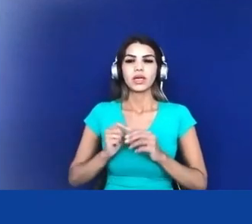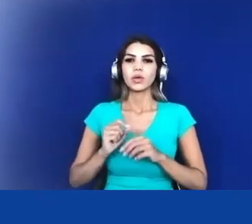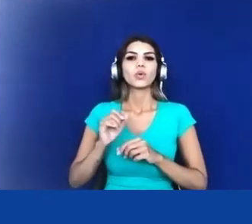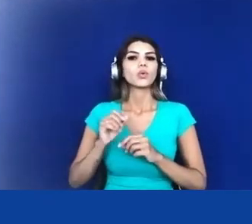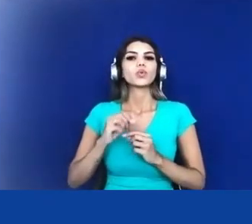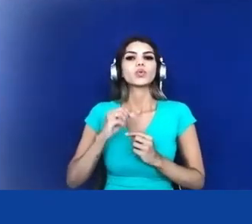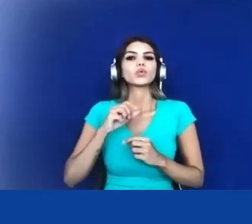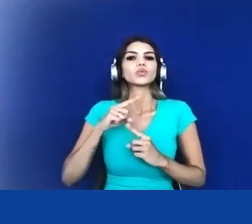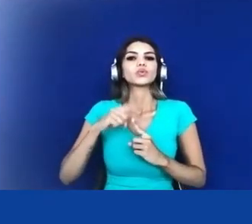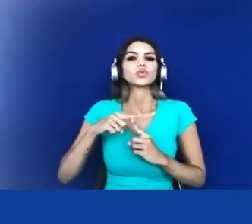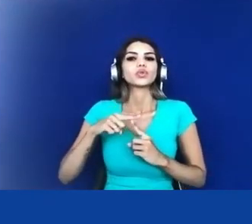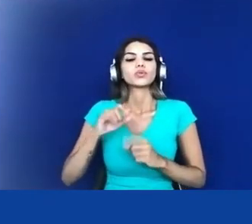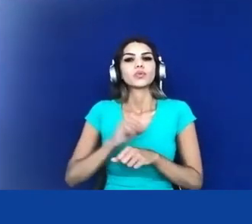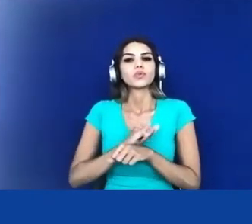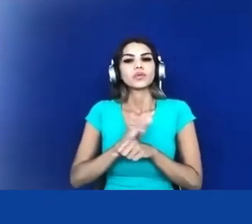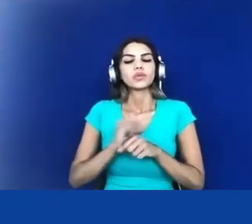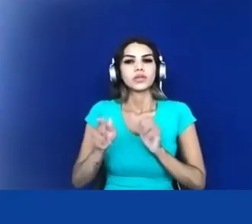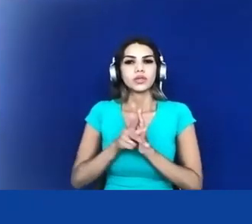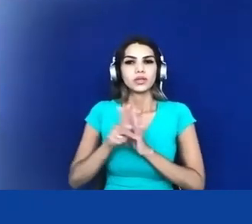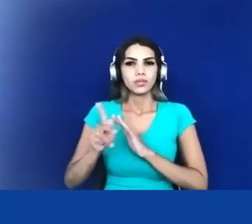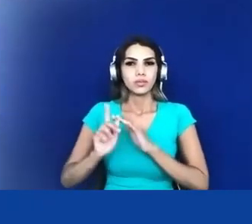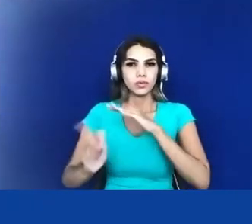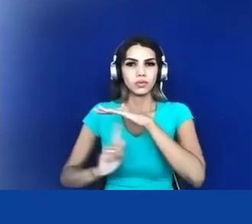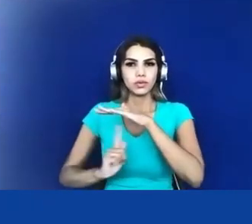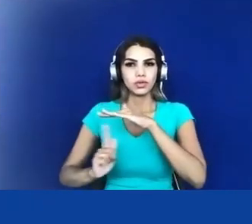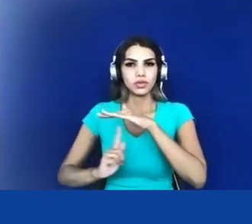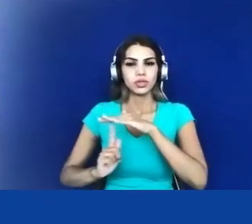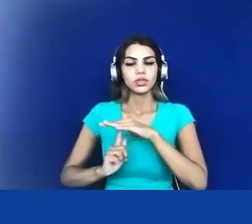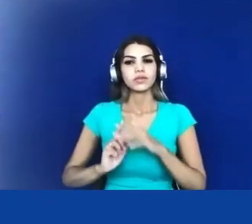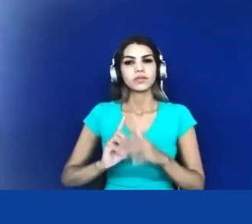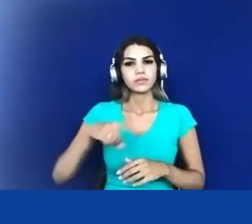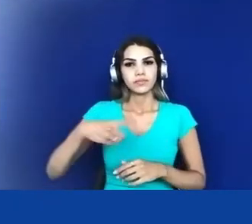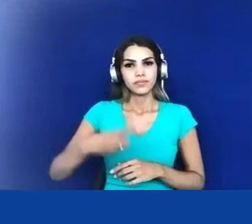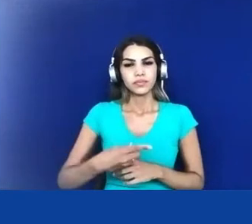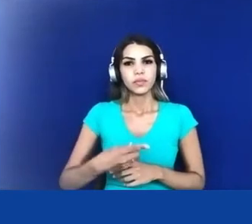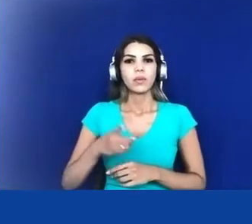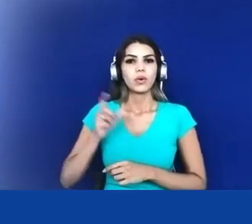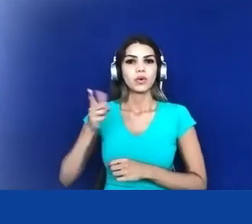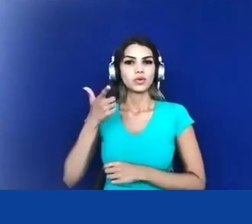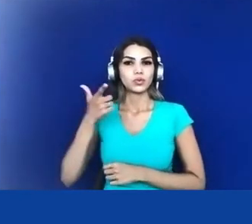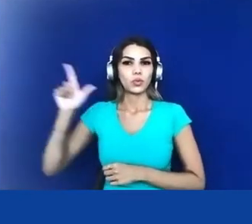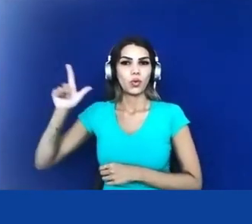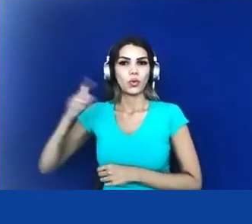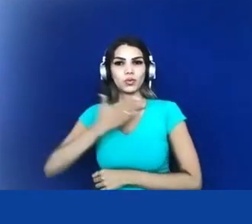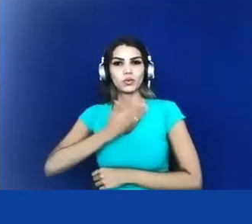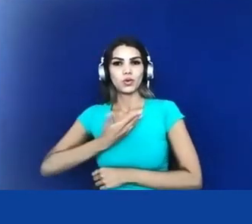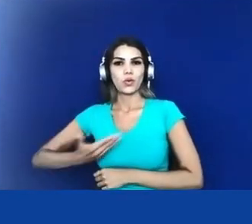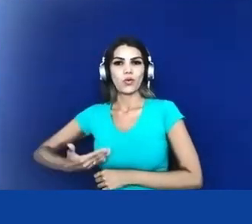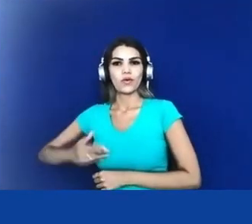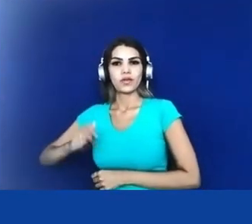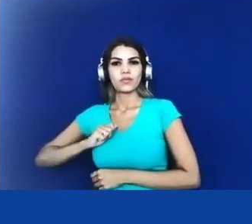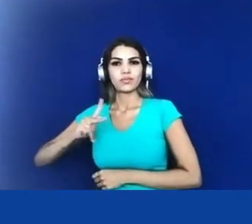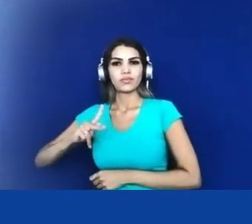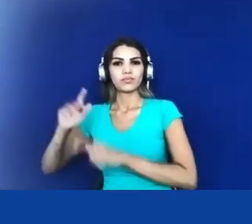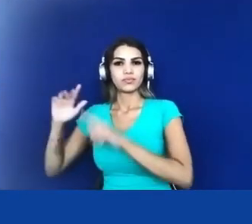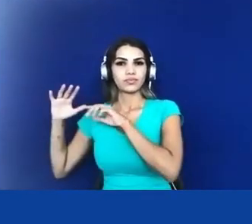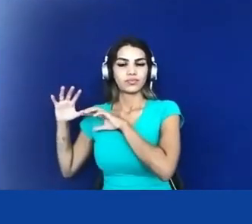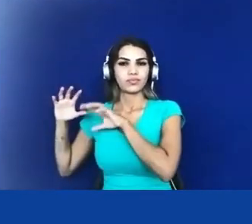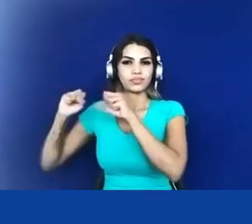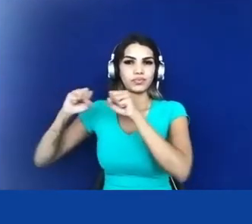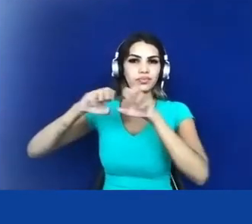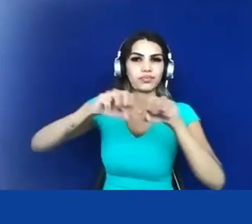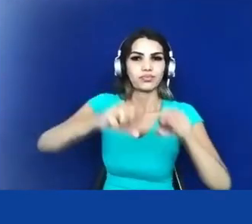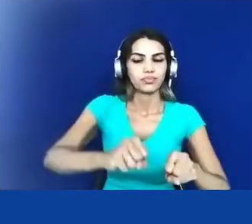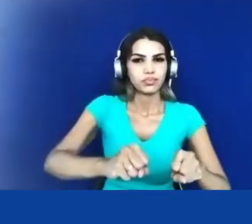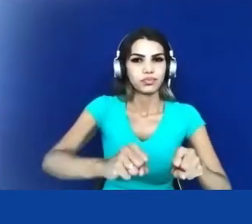nós temos aí um governo impositivo que vem para dominar esse lugar mas também nós sempre nos